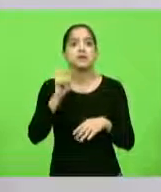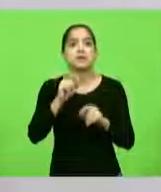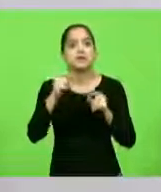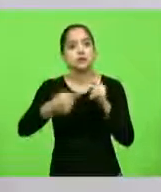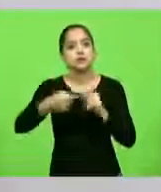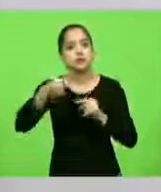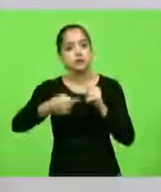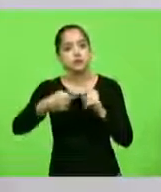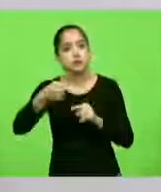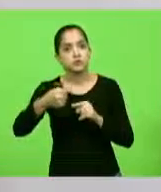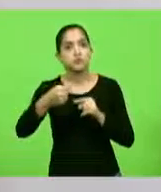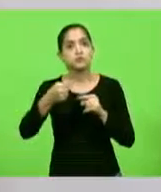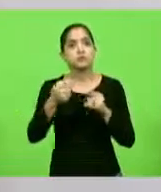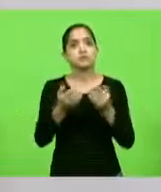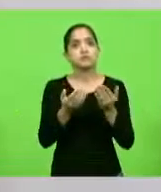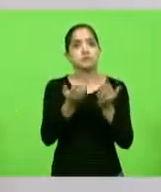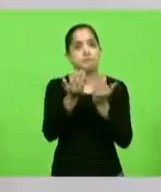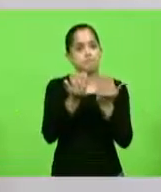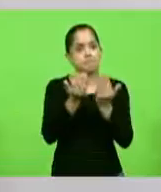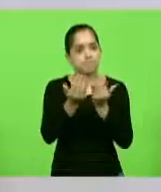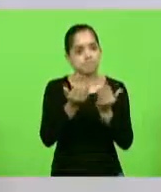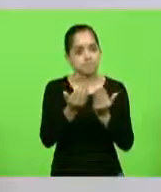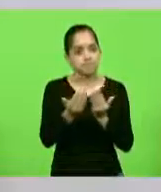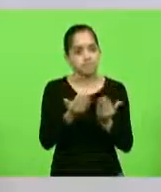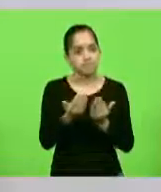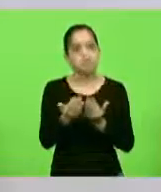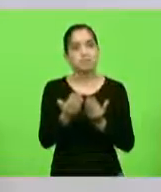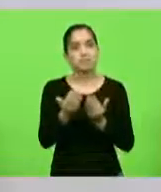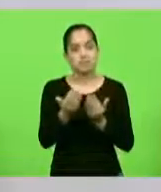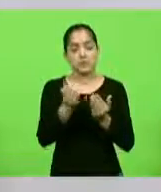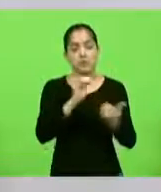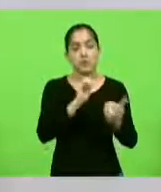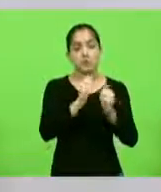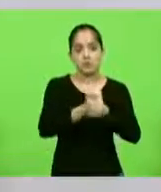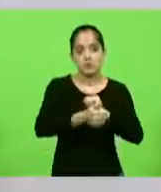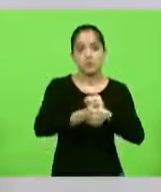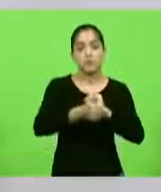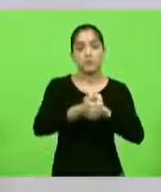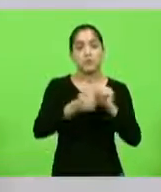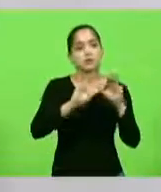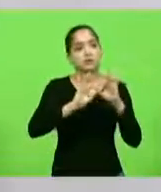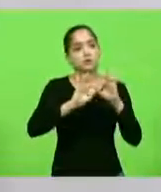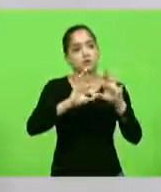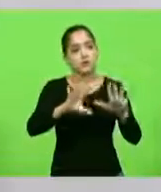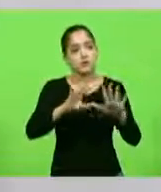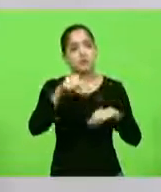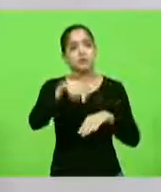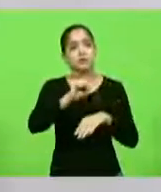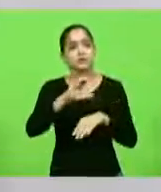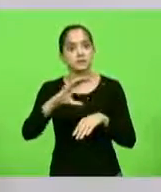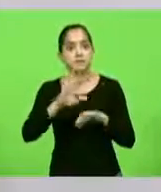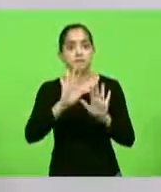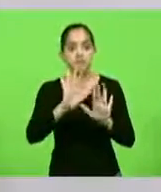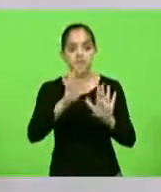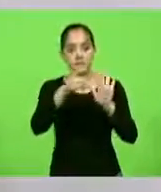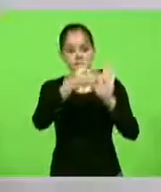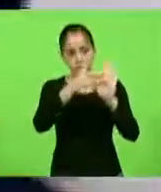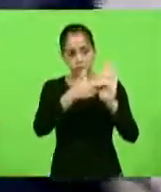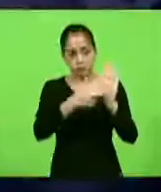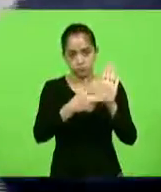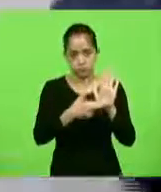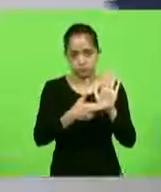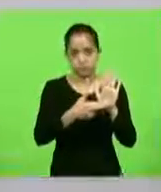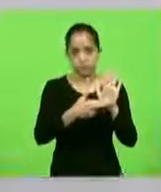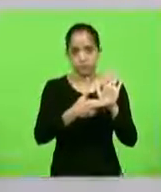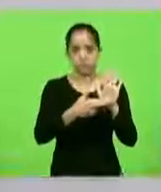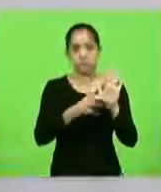algumas análises para que os esportes sejam liberados em Santa Catarina, de uma forma prudente. aqui ninguém está sendo